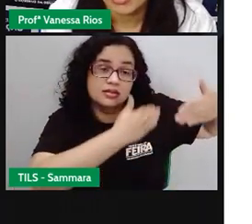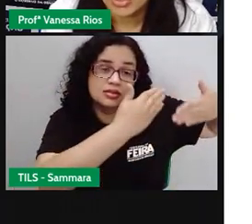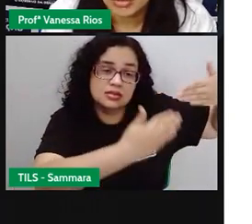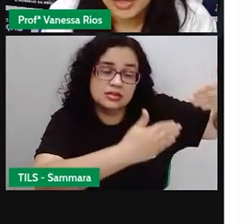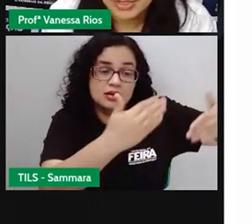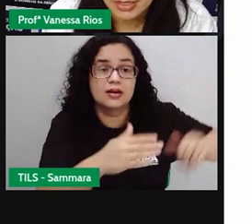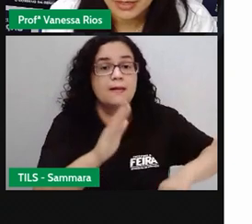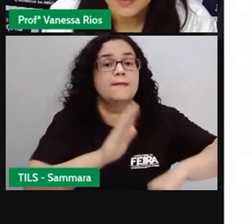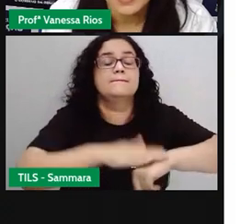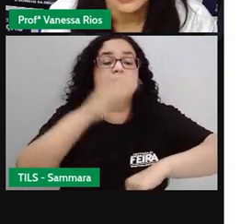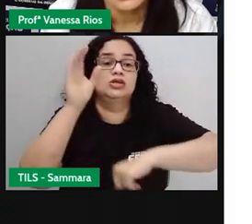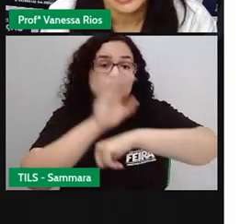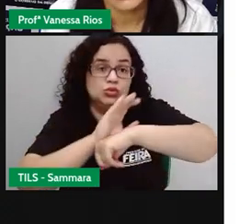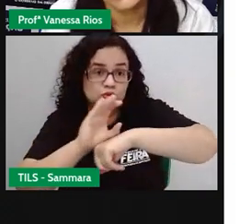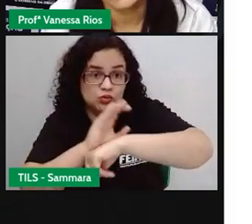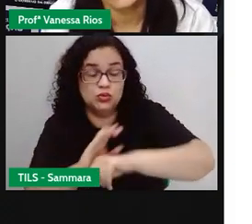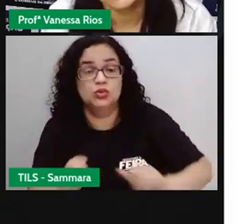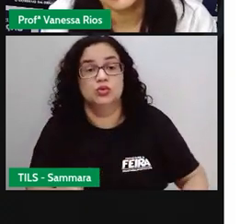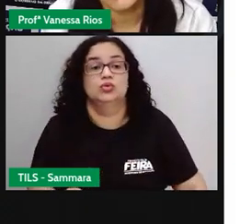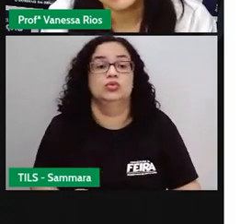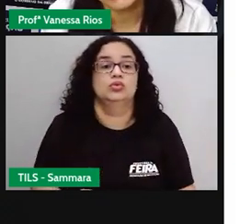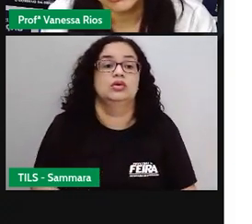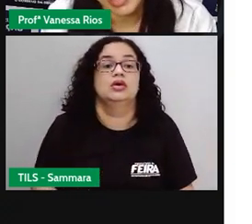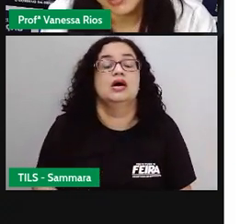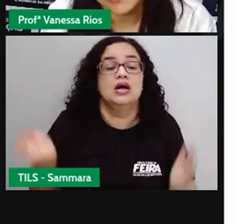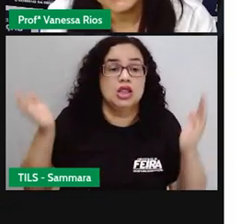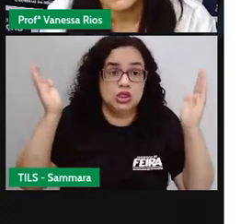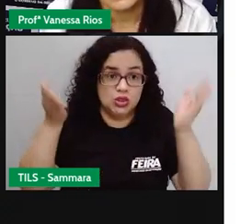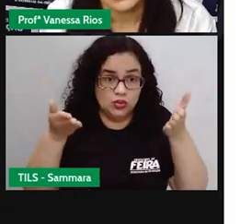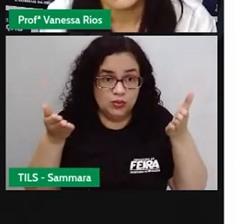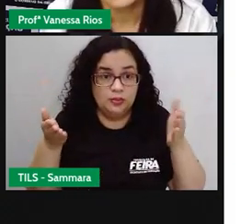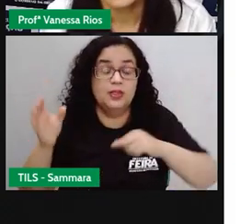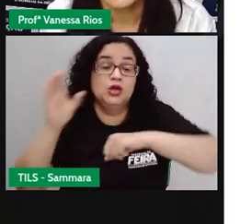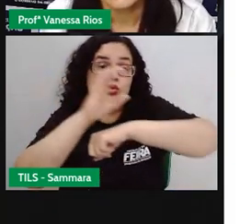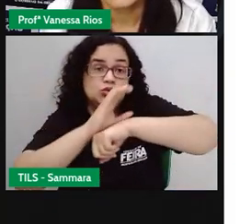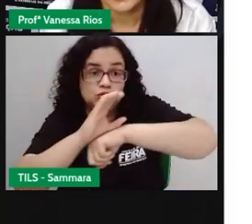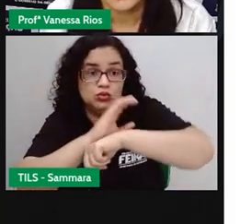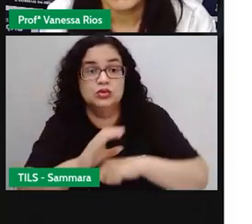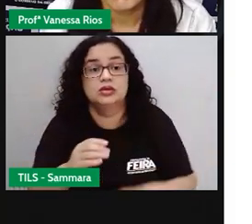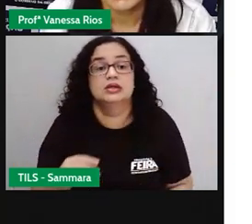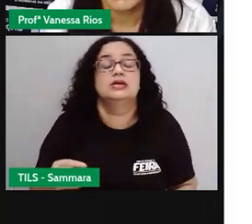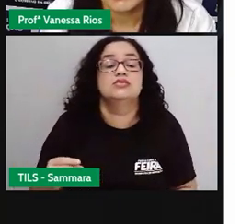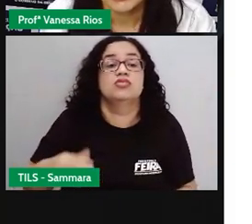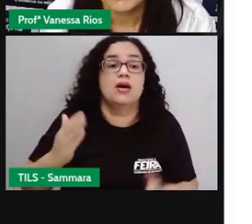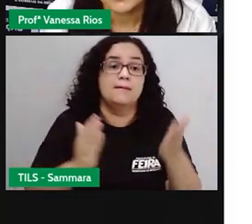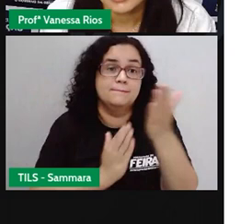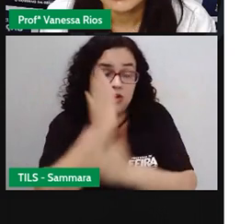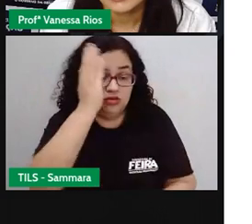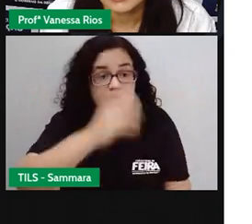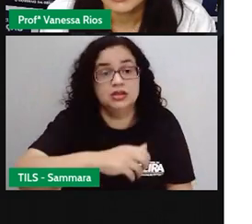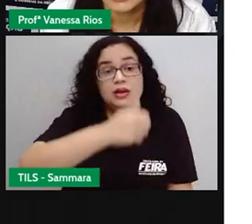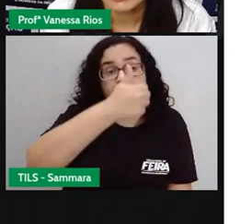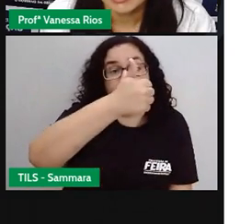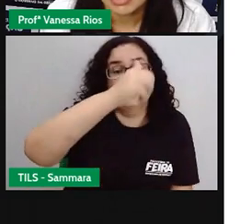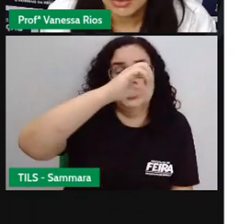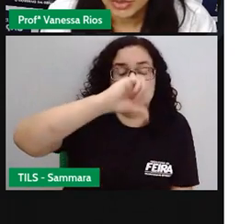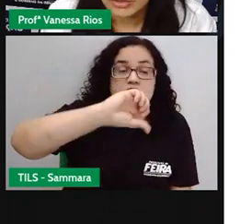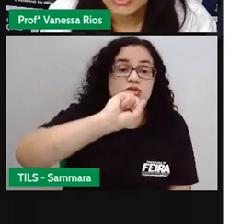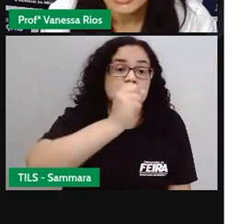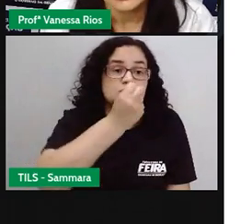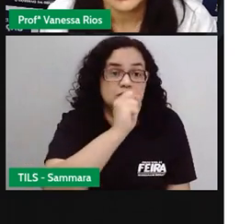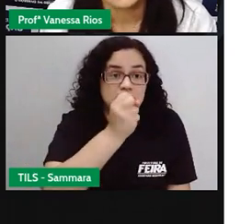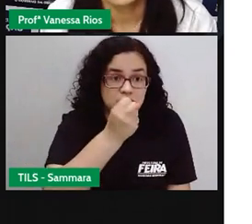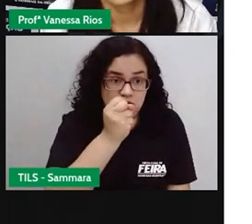mais de uma Constituição. E a Constituição atual, a Constituição que foi aprovada em 1988,